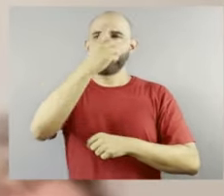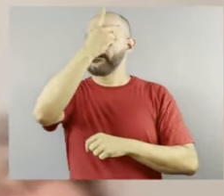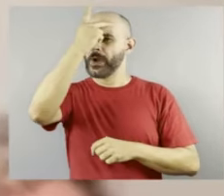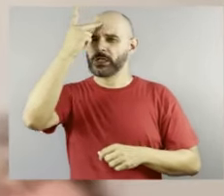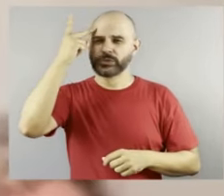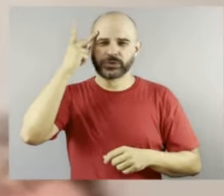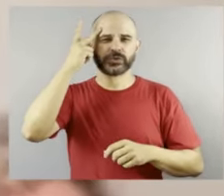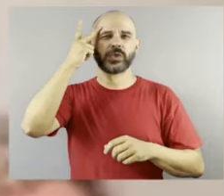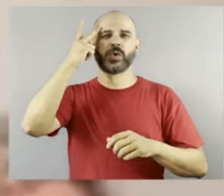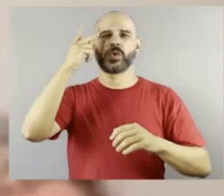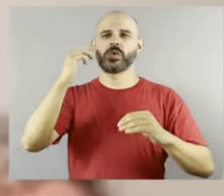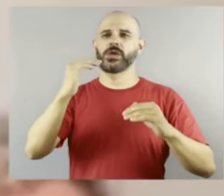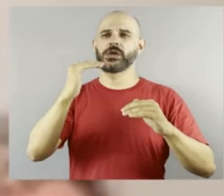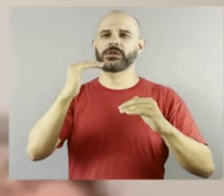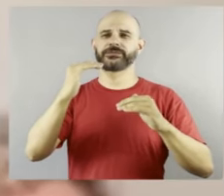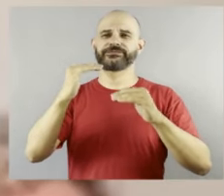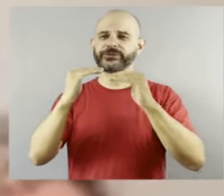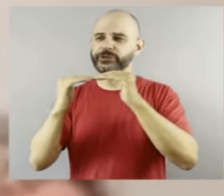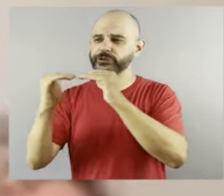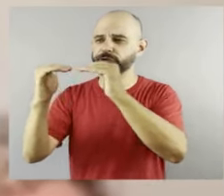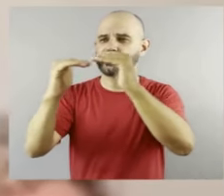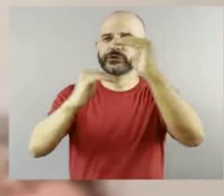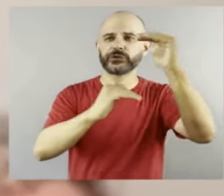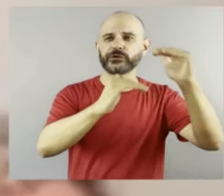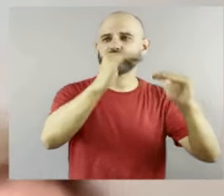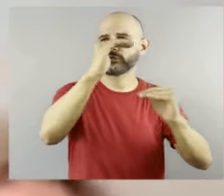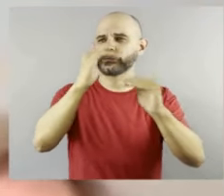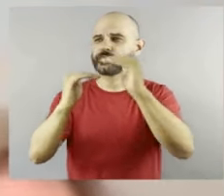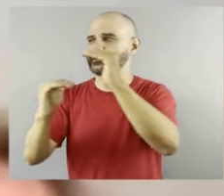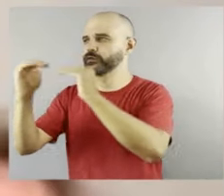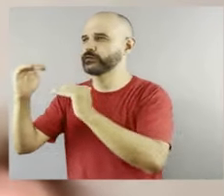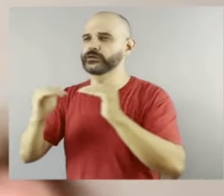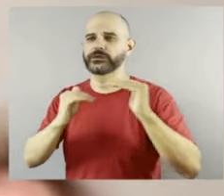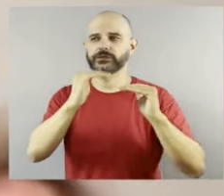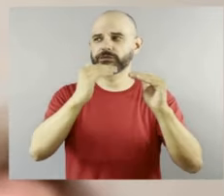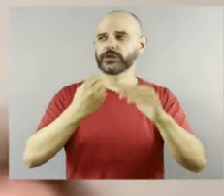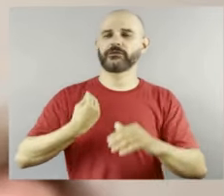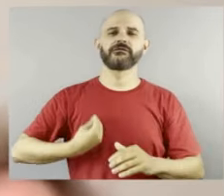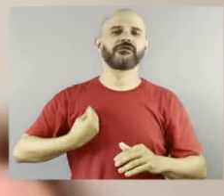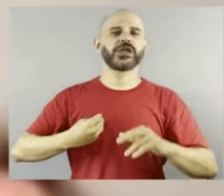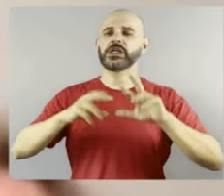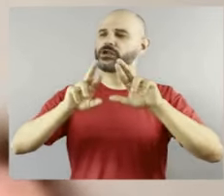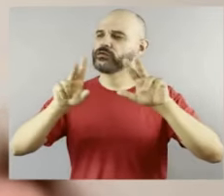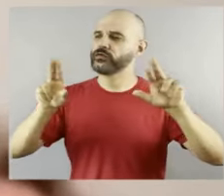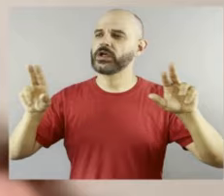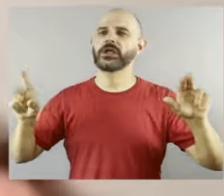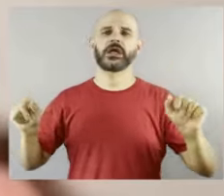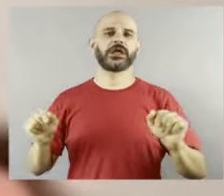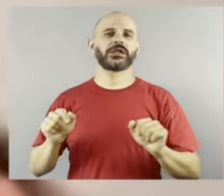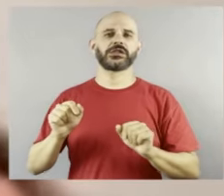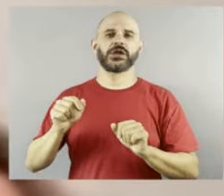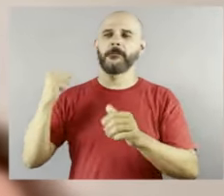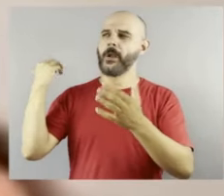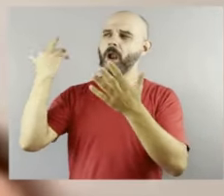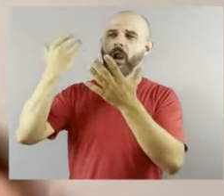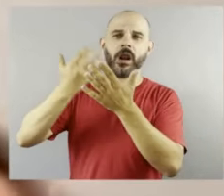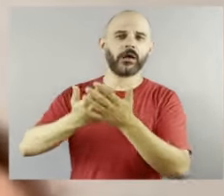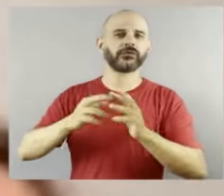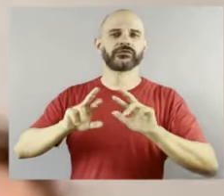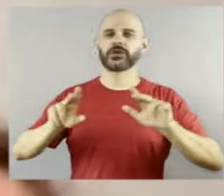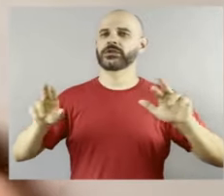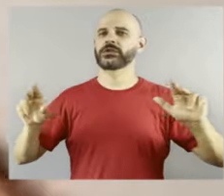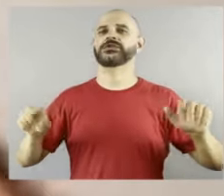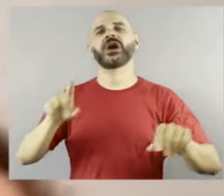de vivência diferente, de história de vida diferente. Ah, foi muito, foi muito gratificante, viu? Foi um projeto